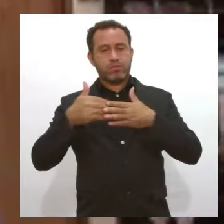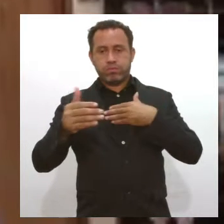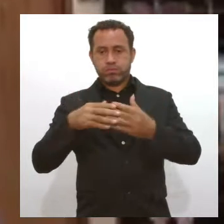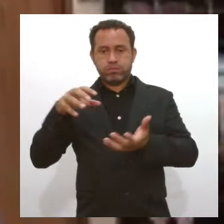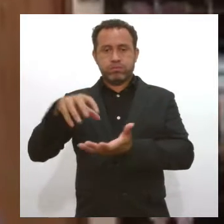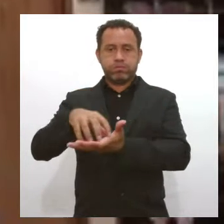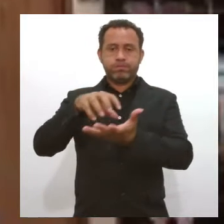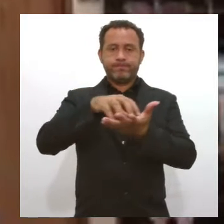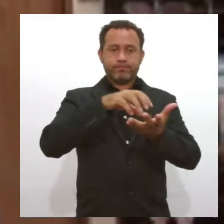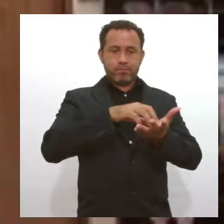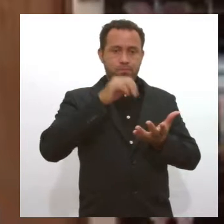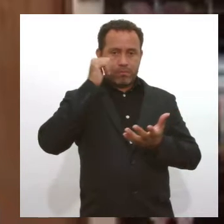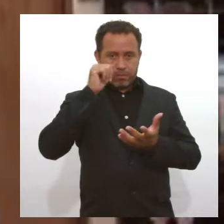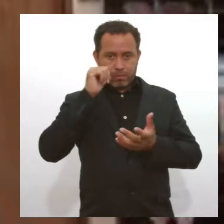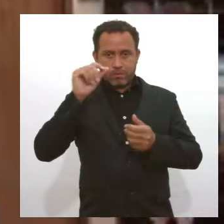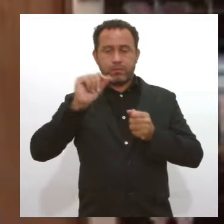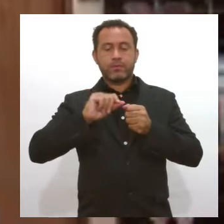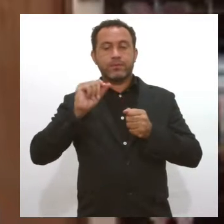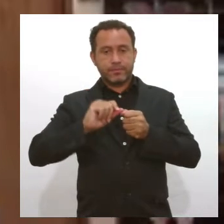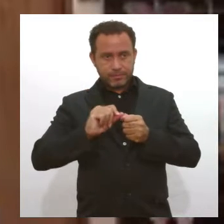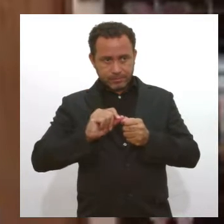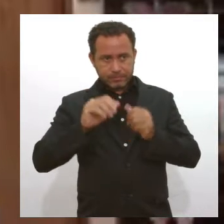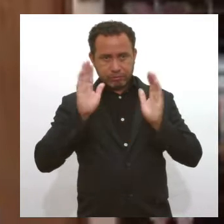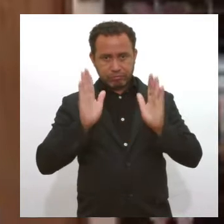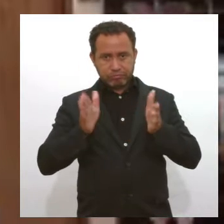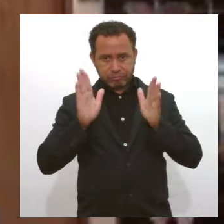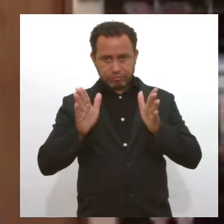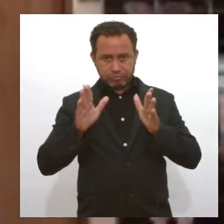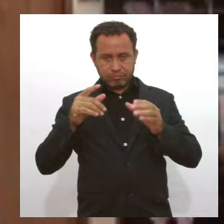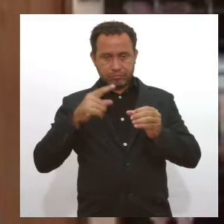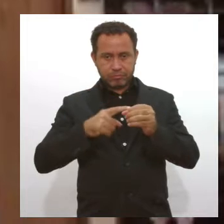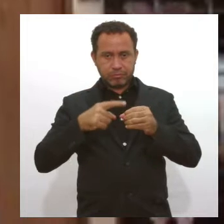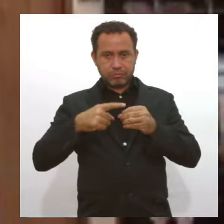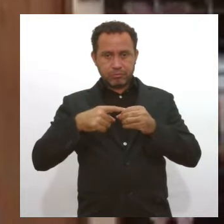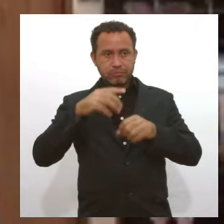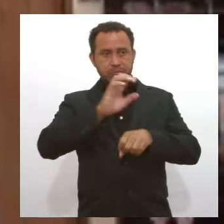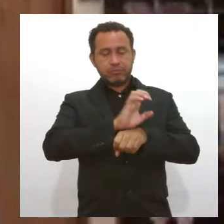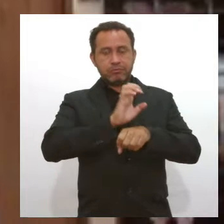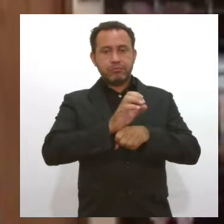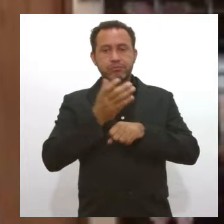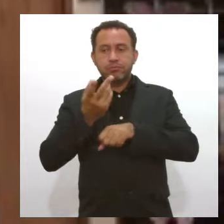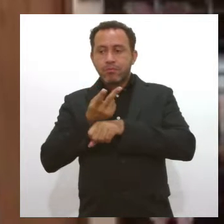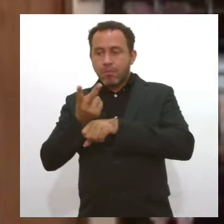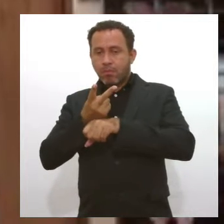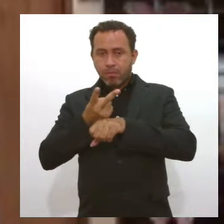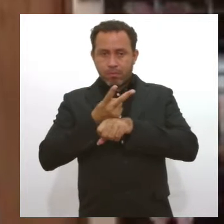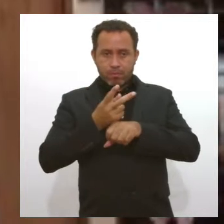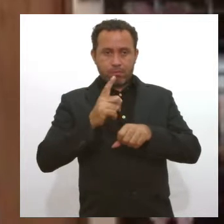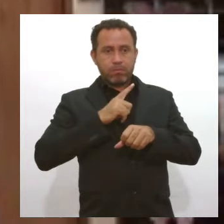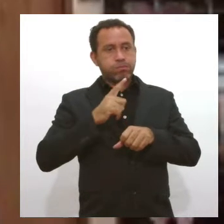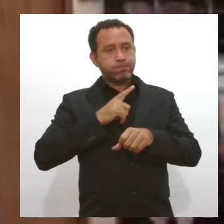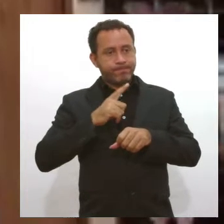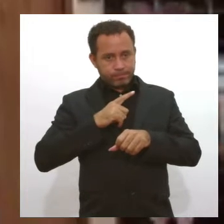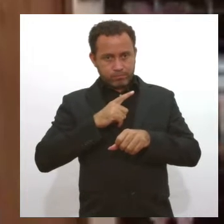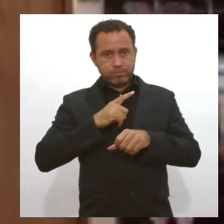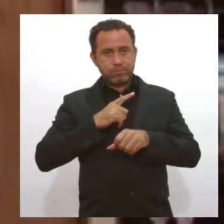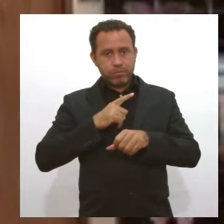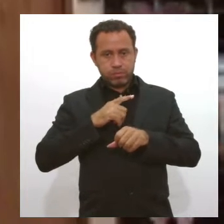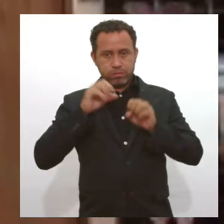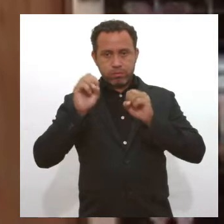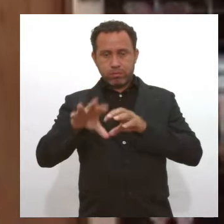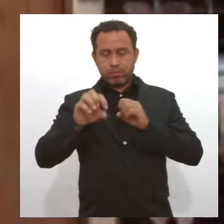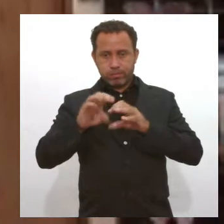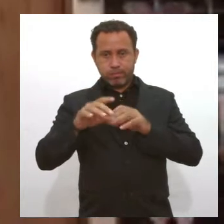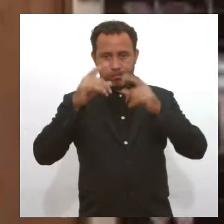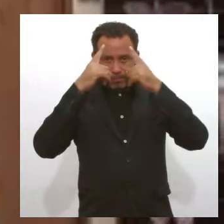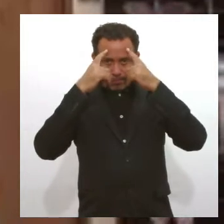né? Então a gente tem feito esse andar pelo interior do estado, buscando as leis relacionadas à educação e à